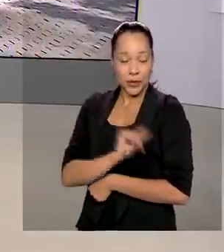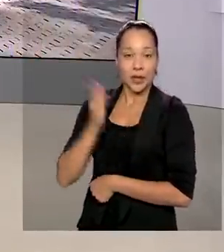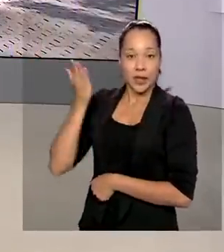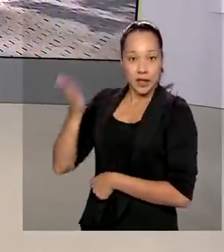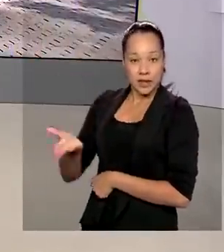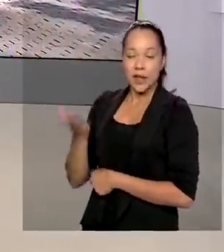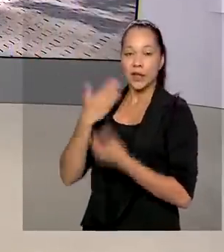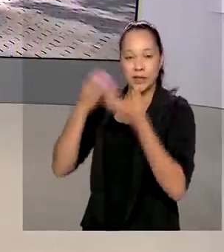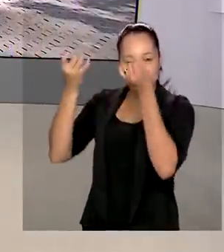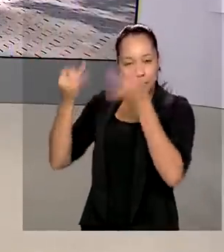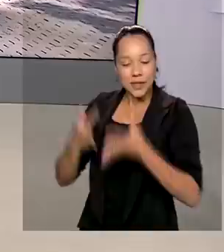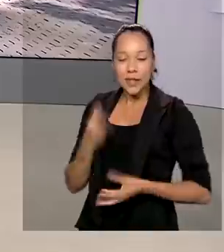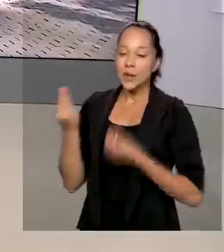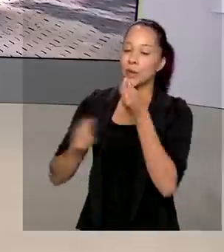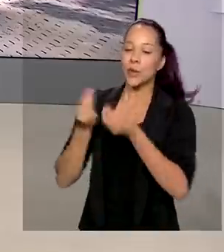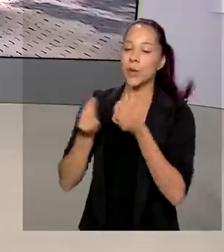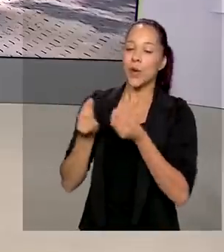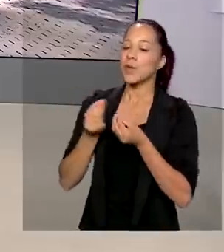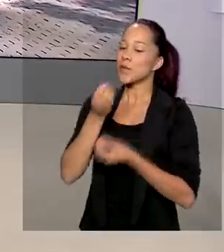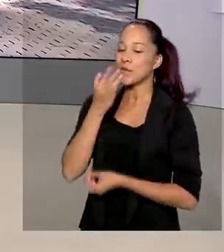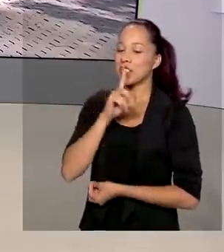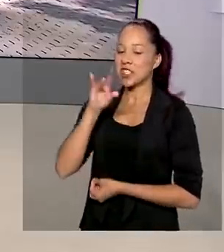Lago conta pra gente. Alessandra, bom dia.